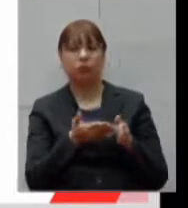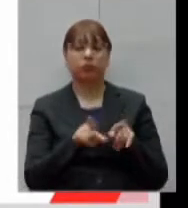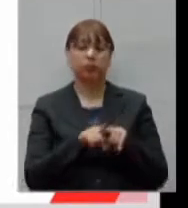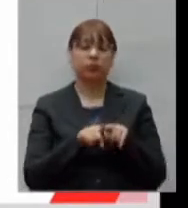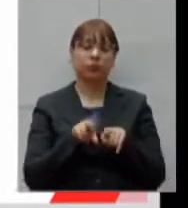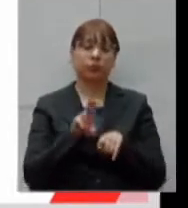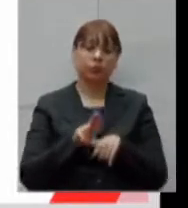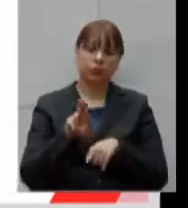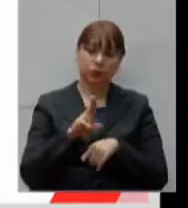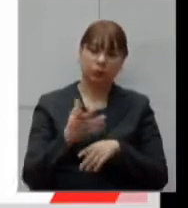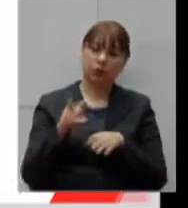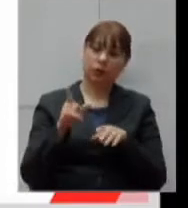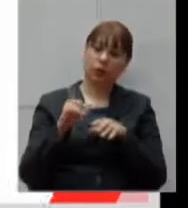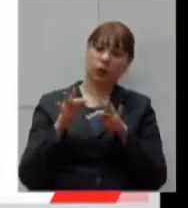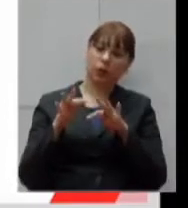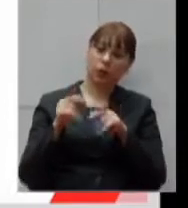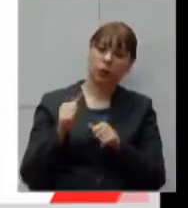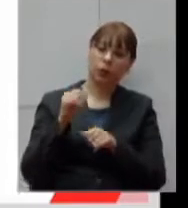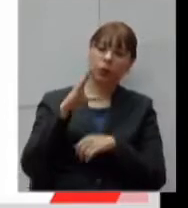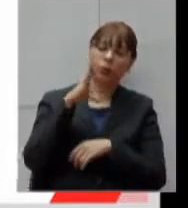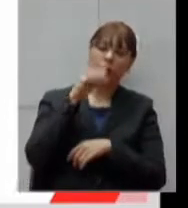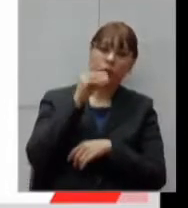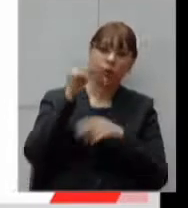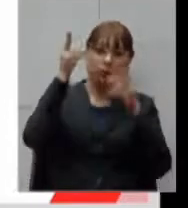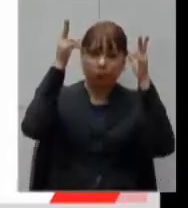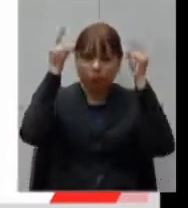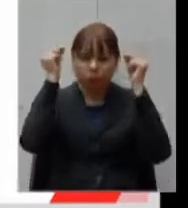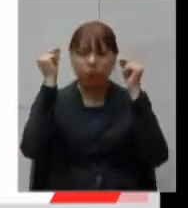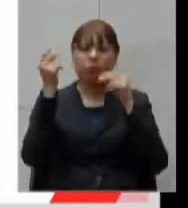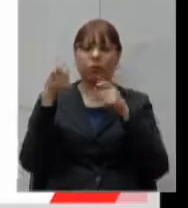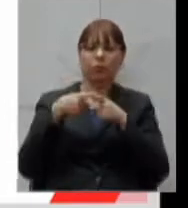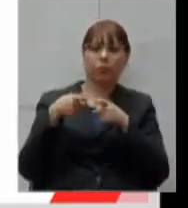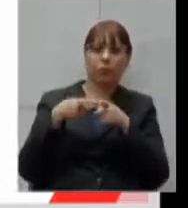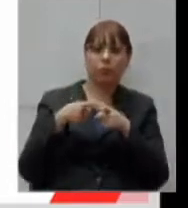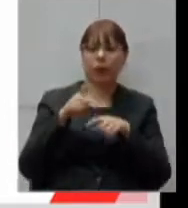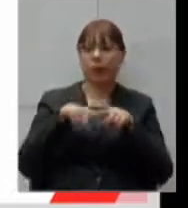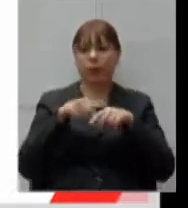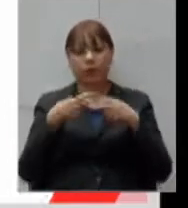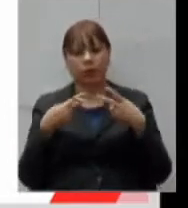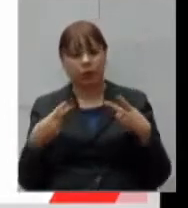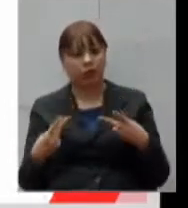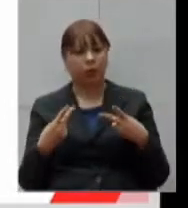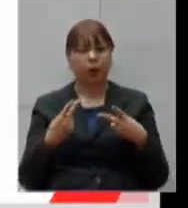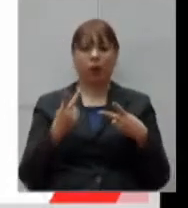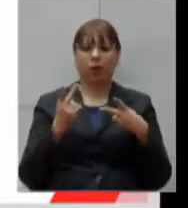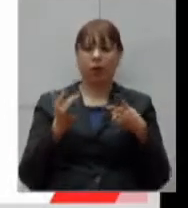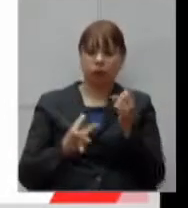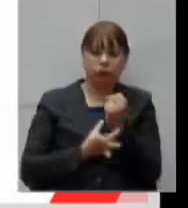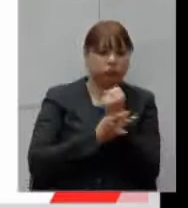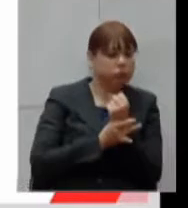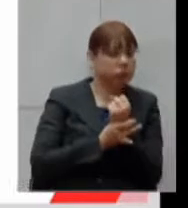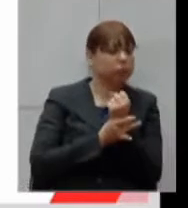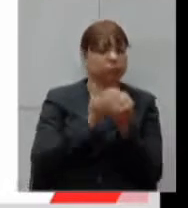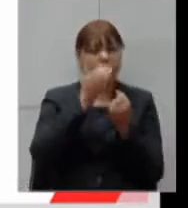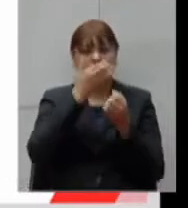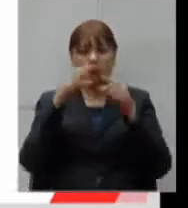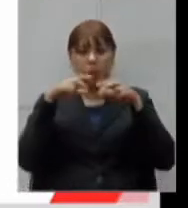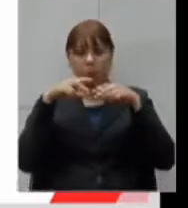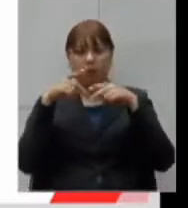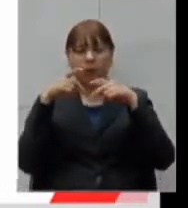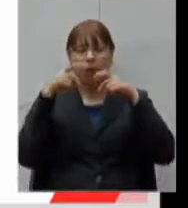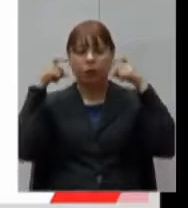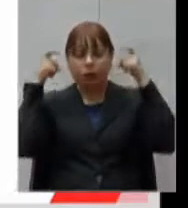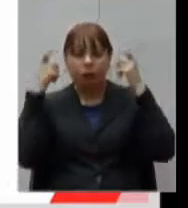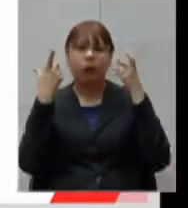equipe médica, enfermagem, equipe multiprofissional, materiais, equipamentos de proteção individual, medicamentos e serviços de apoio.